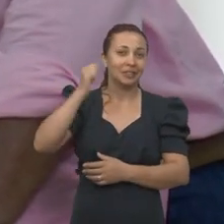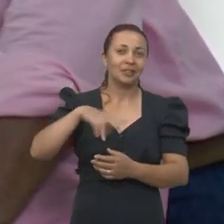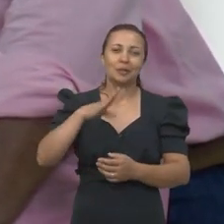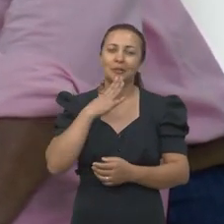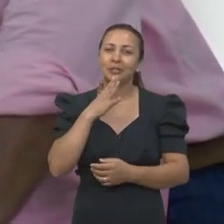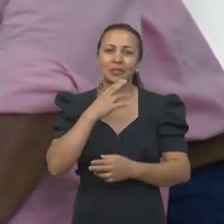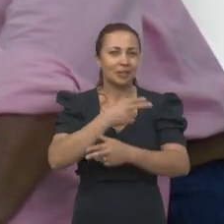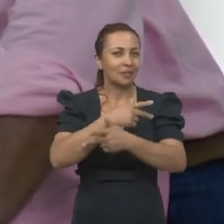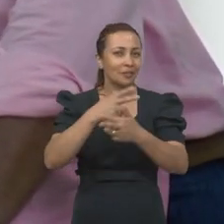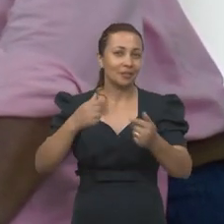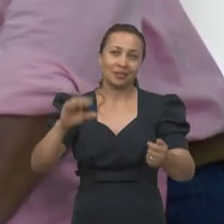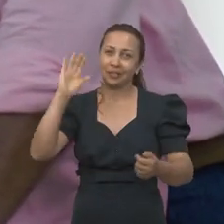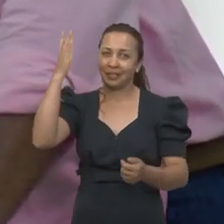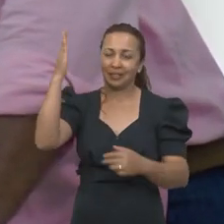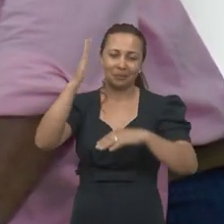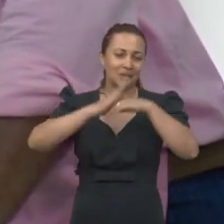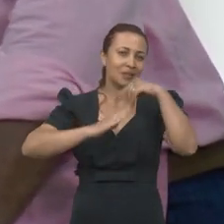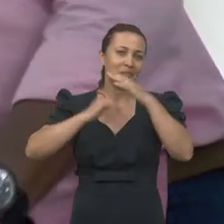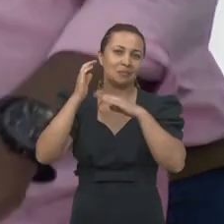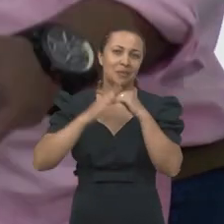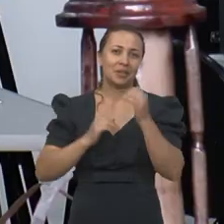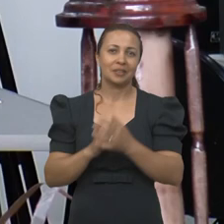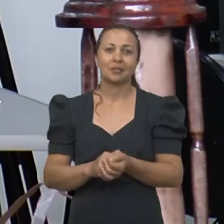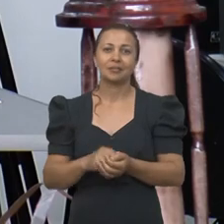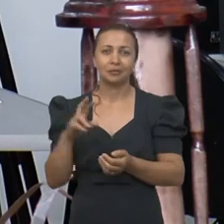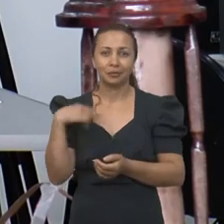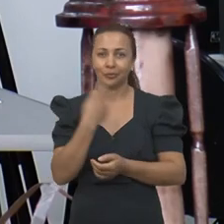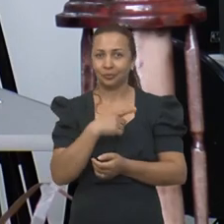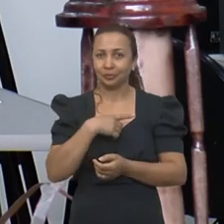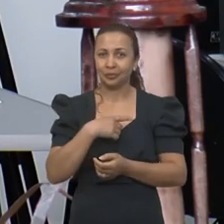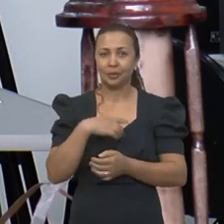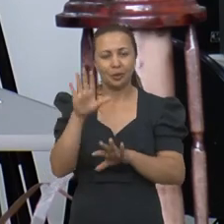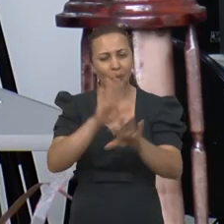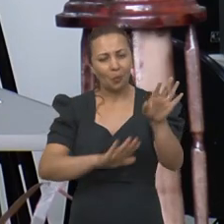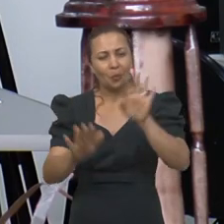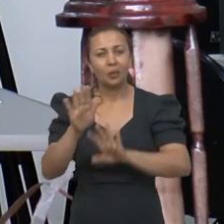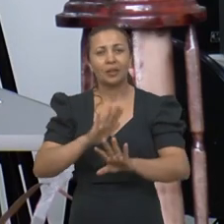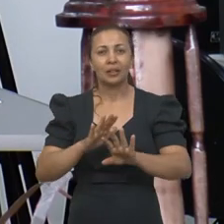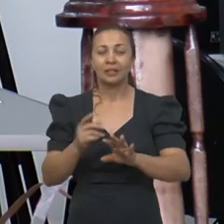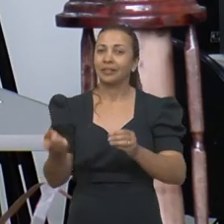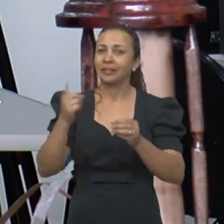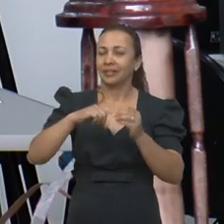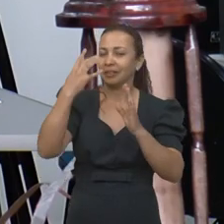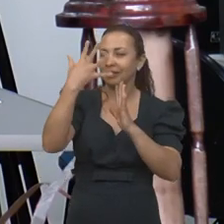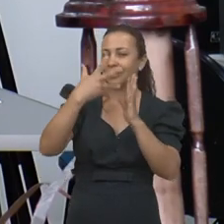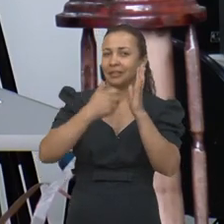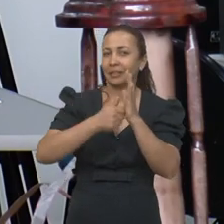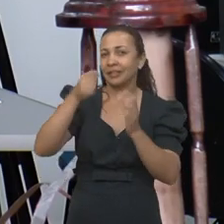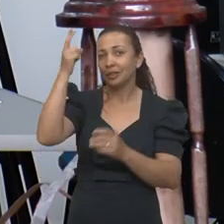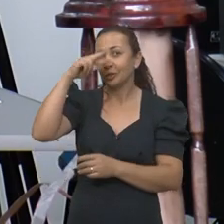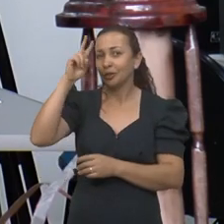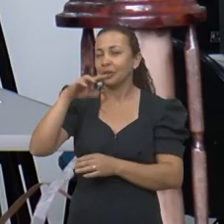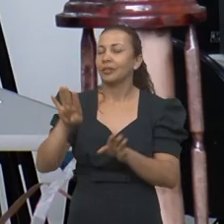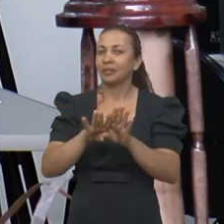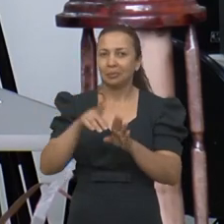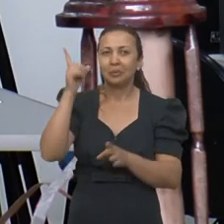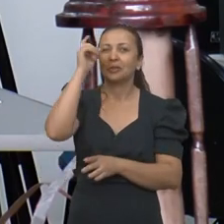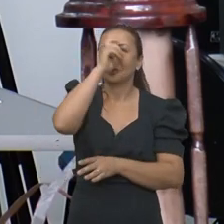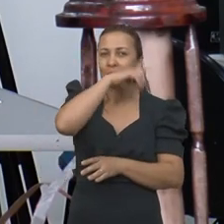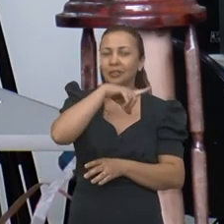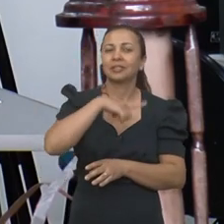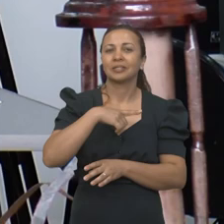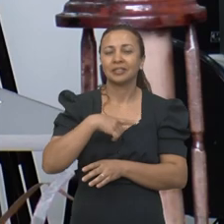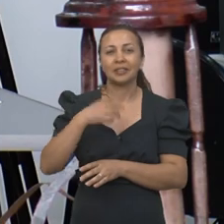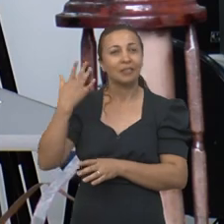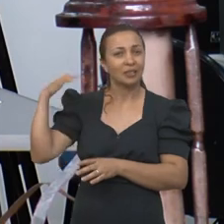conhecendo vários fenômenos na prática. A gente tem muito cuidado em trazer o aspecto histórico e as dificuldades